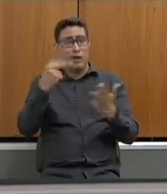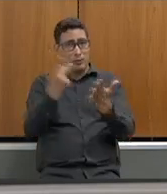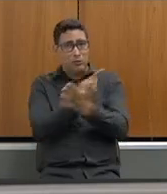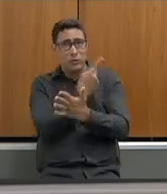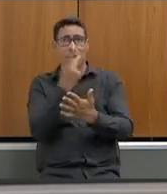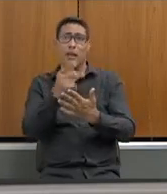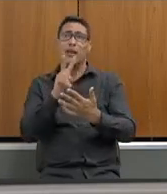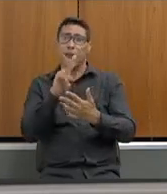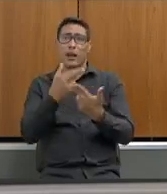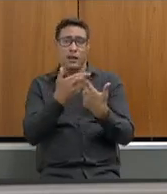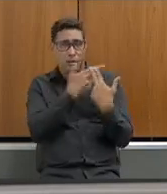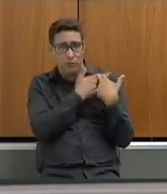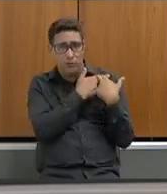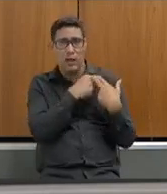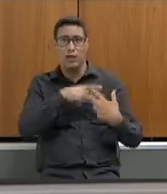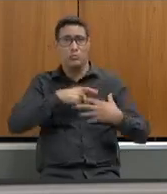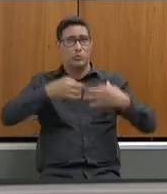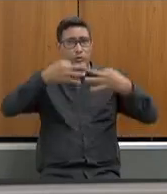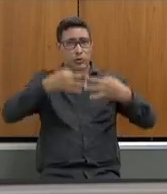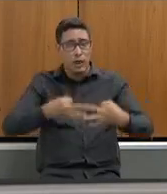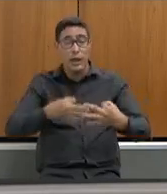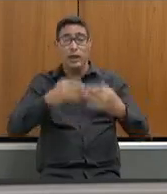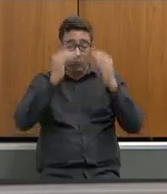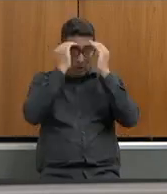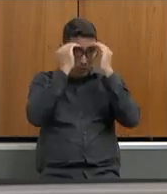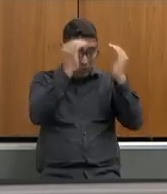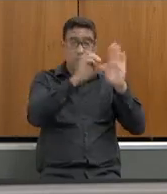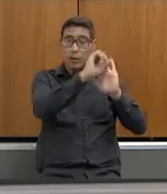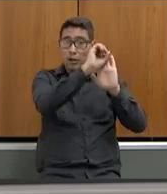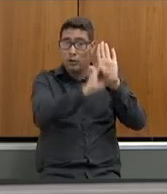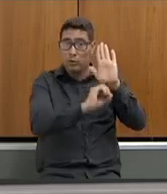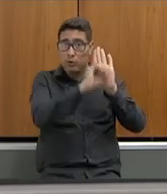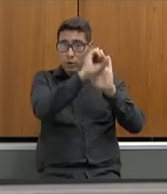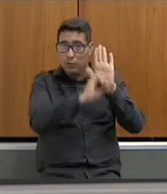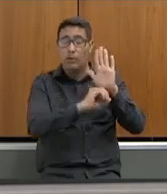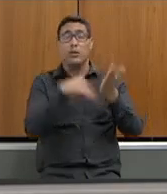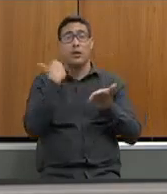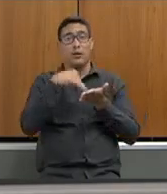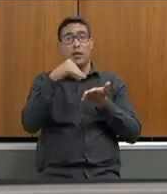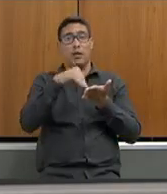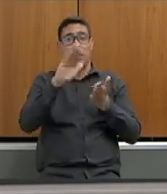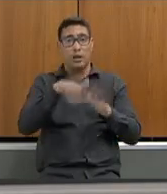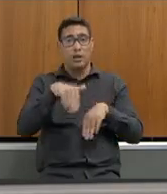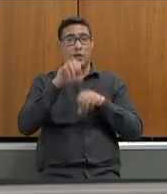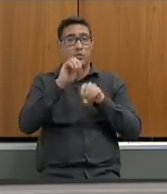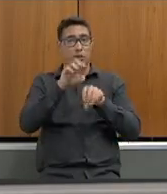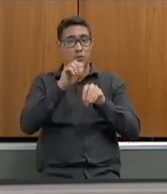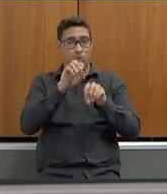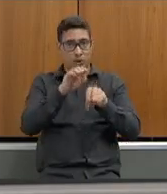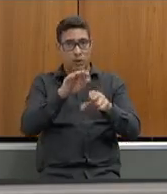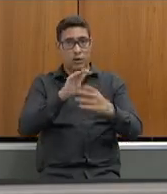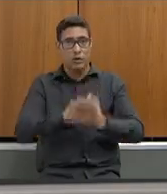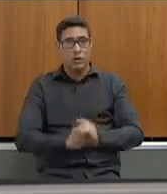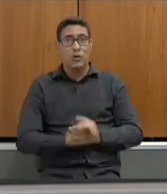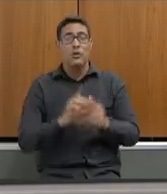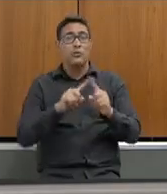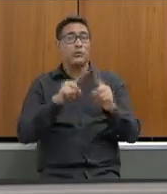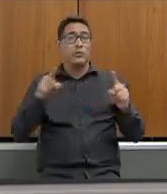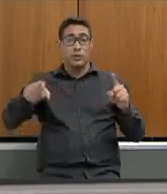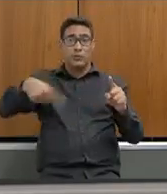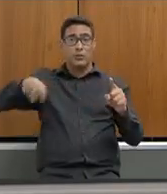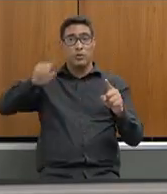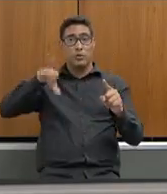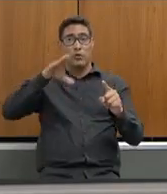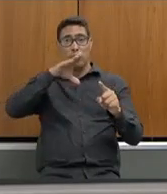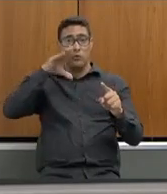muita prudência respeitando o orçamento da Secretaria de Estado de Educação sem que deixemos o servidor de receber